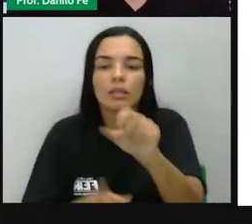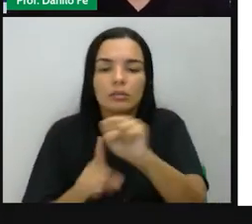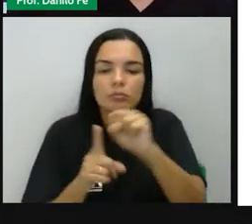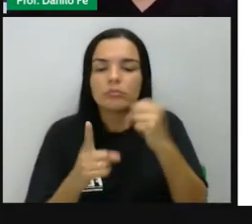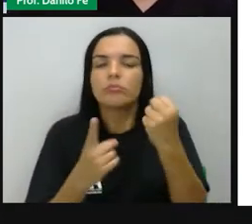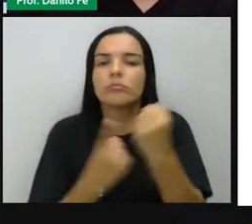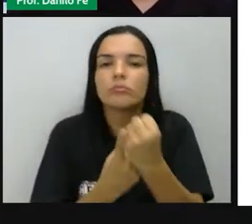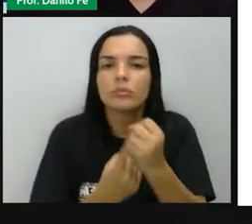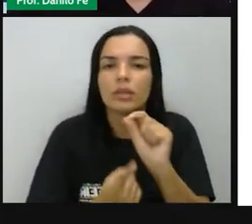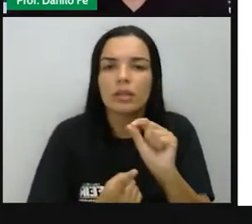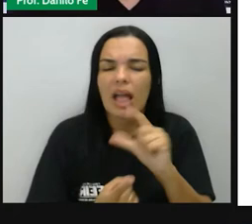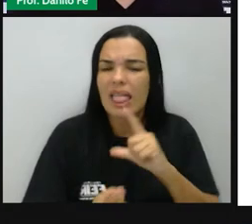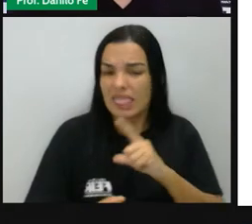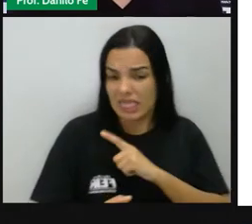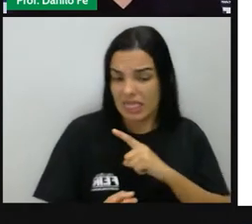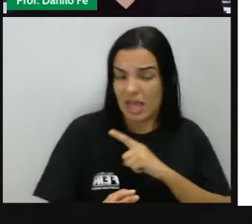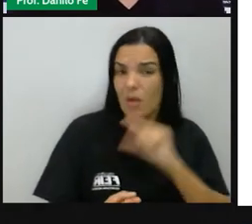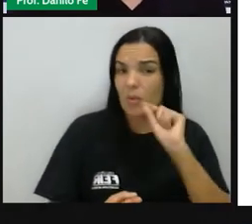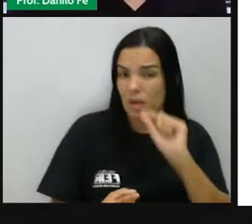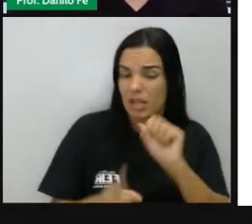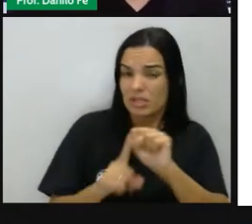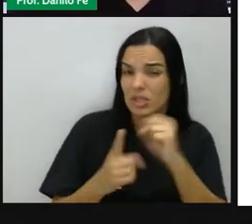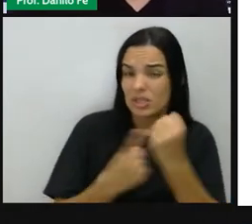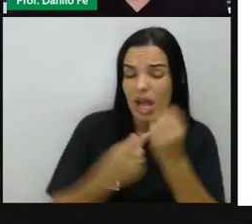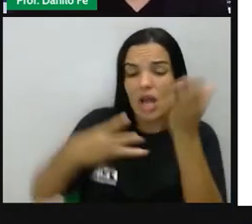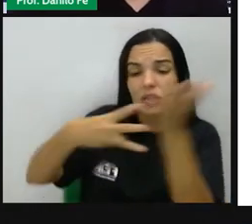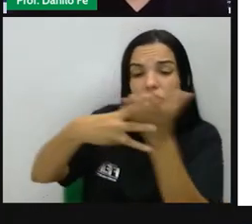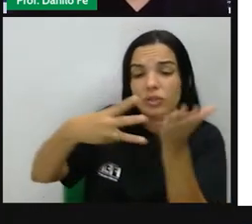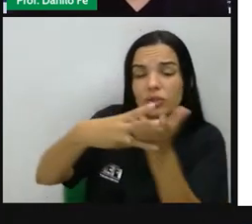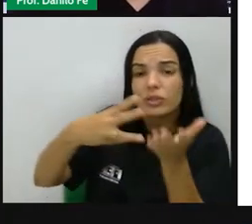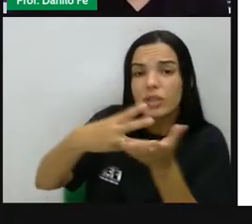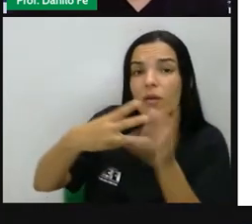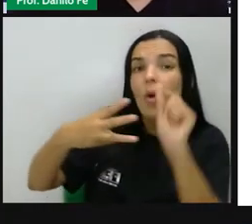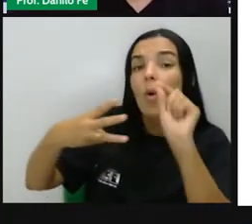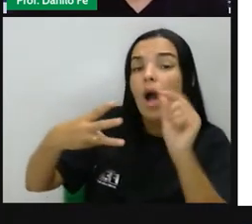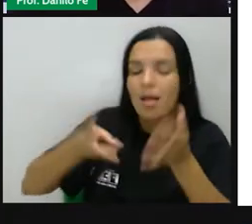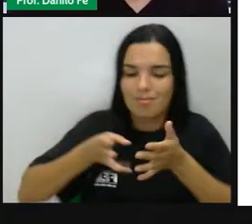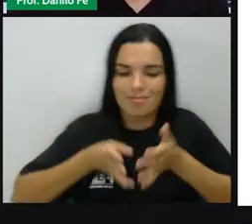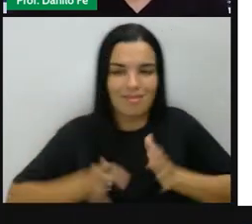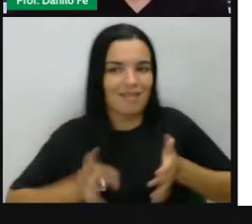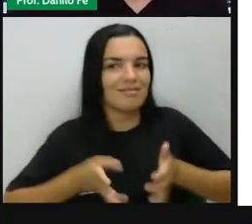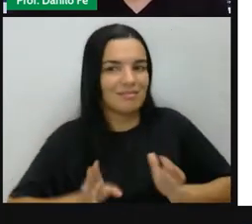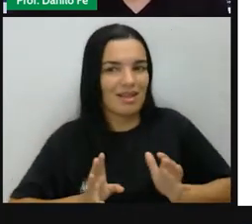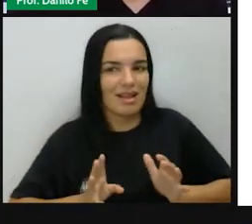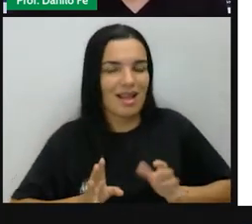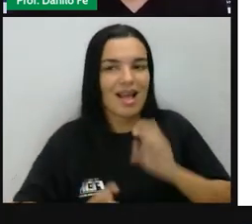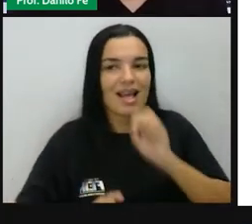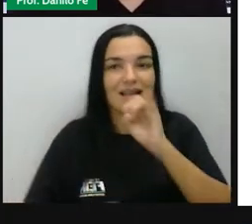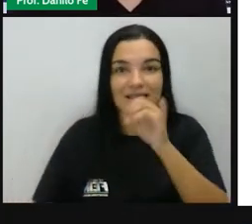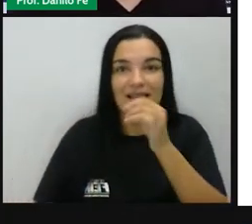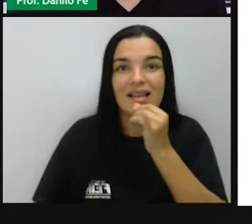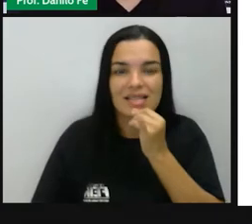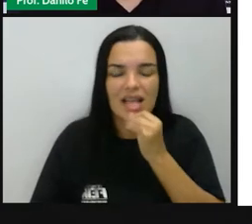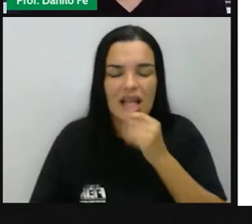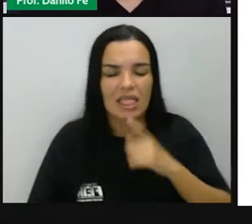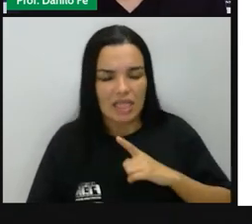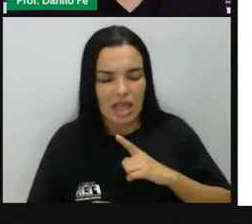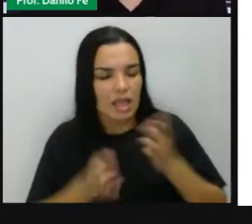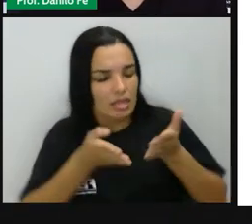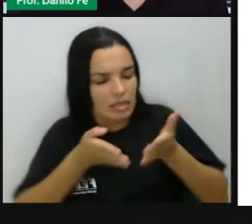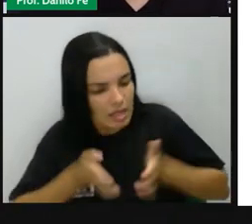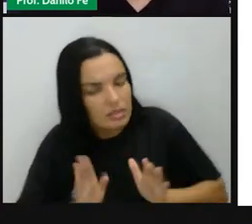A sociedade era dividida pelo nascimento. Você tinha o seu lugar social demarcado no seu